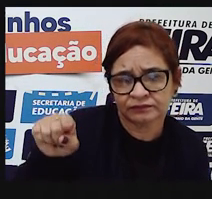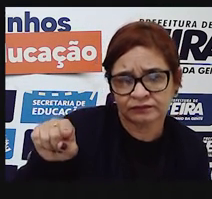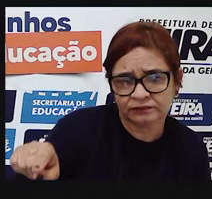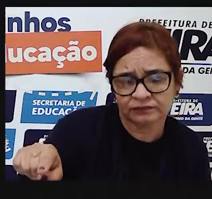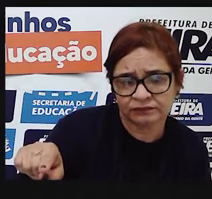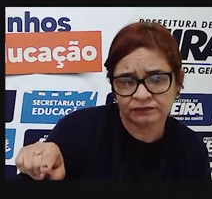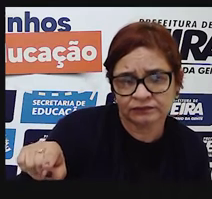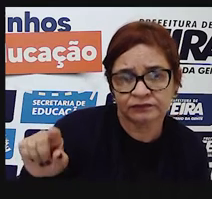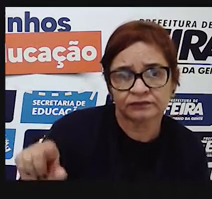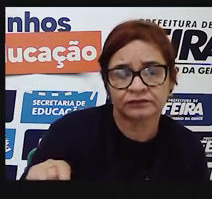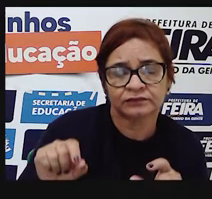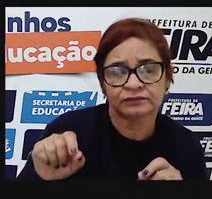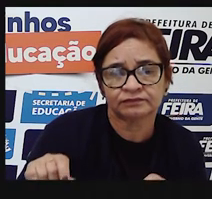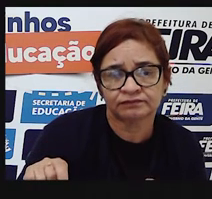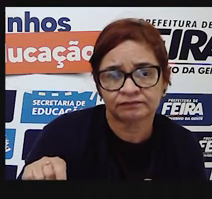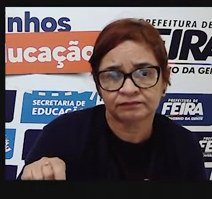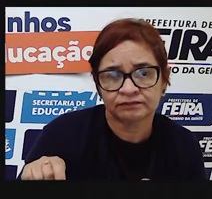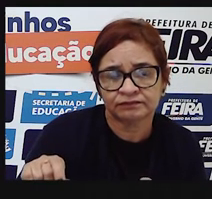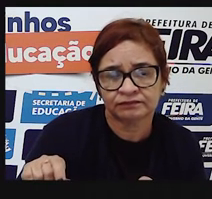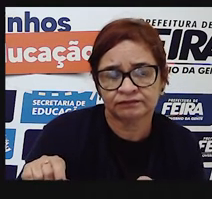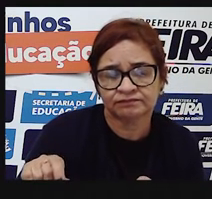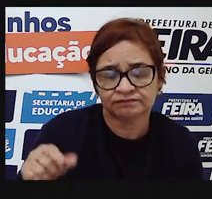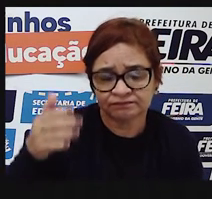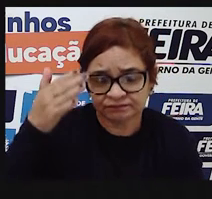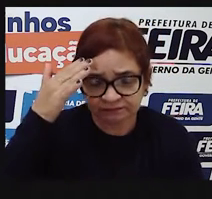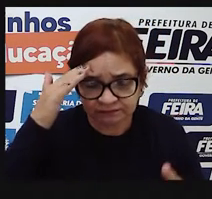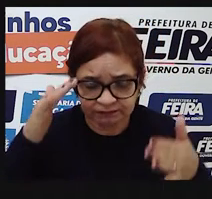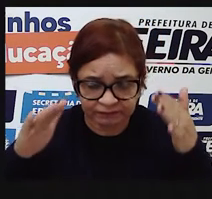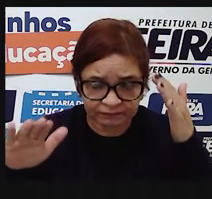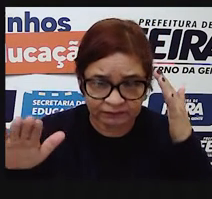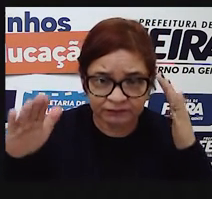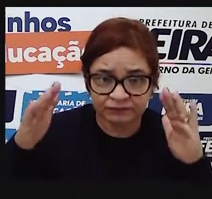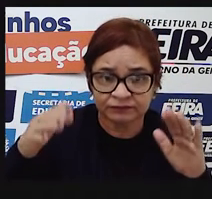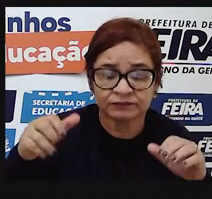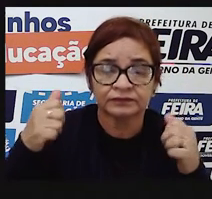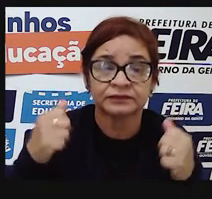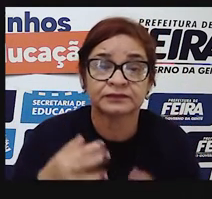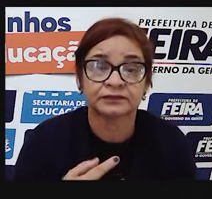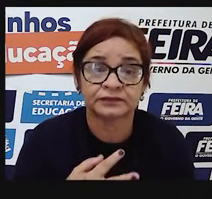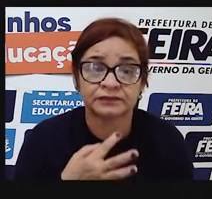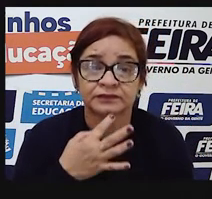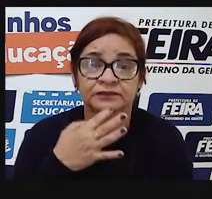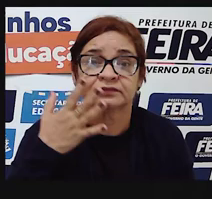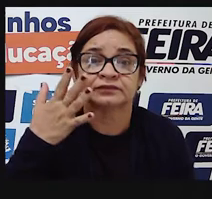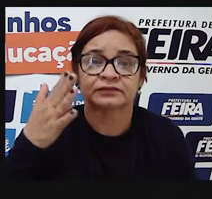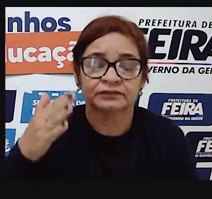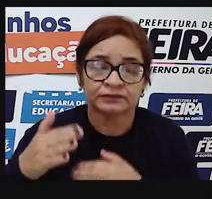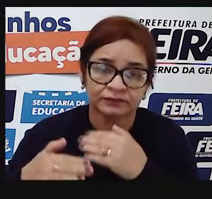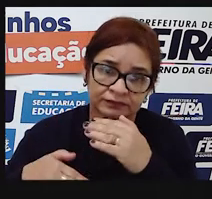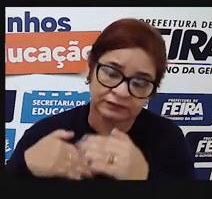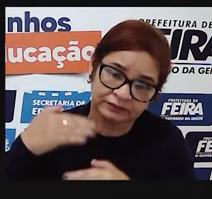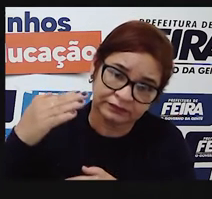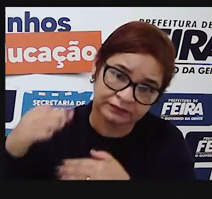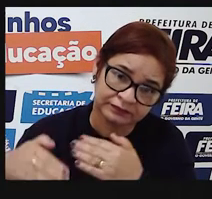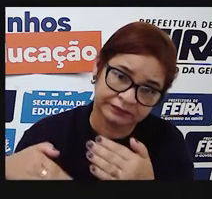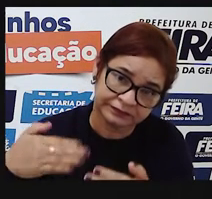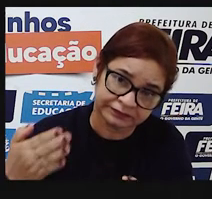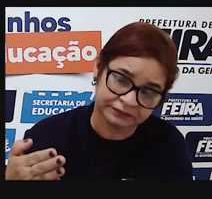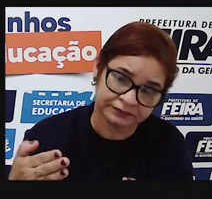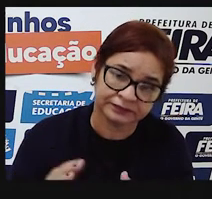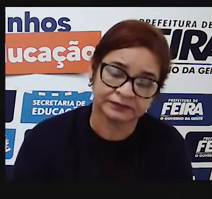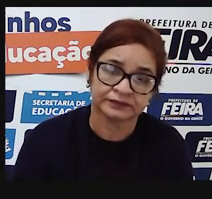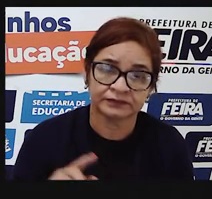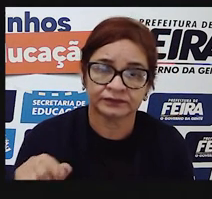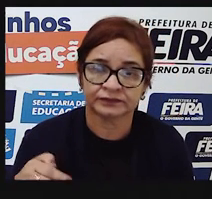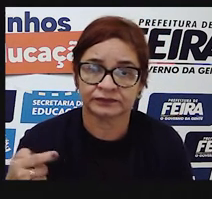do menino indica as suas incertezas, as coisas que ele ainda vai descobrir pela vida. No segundo quadro, temos